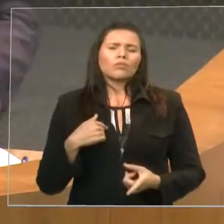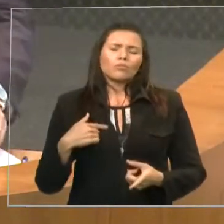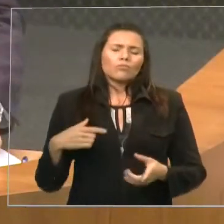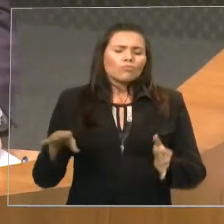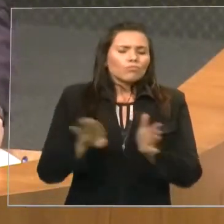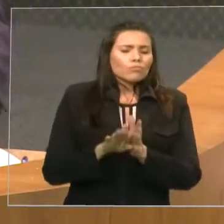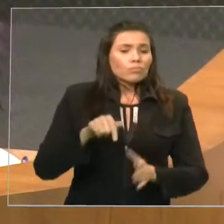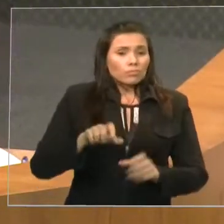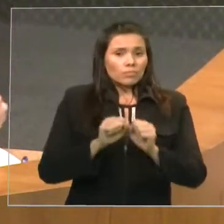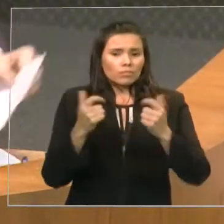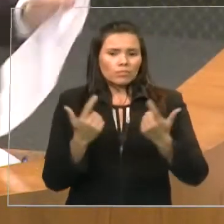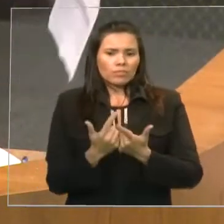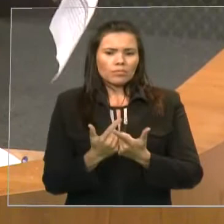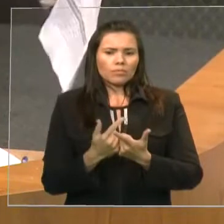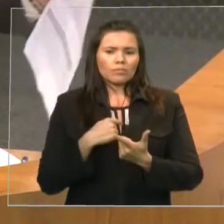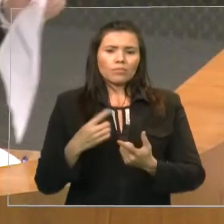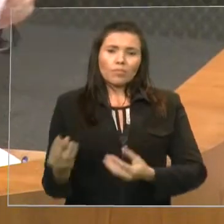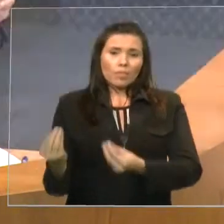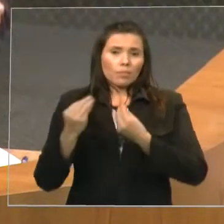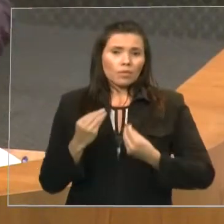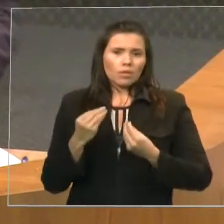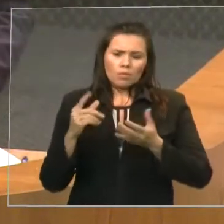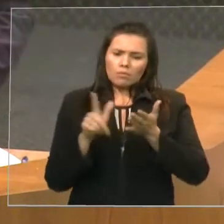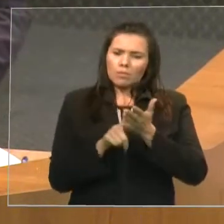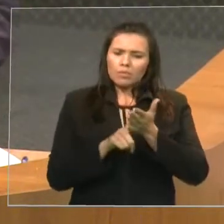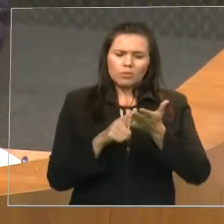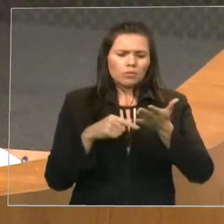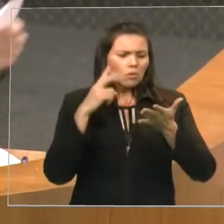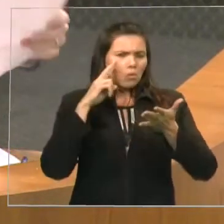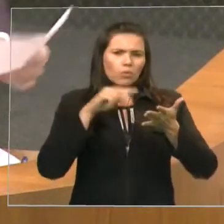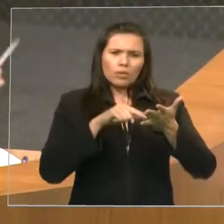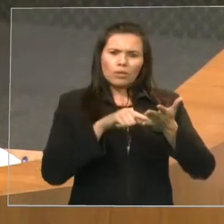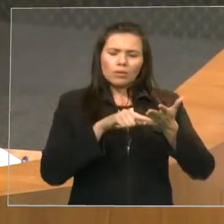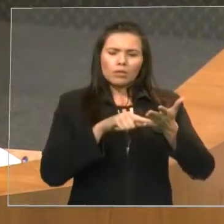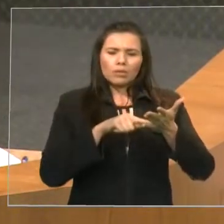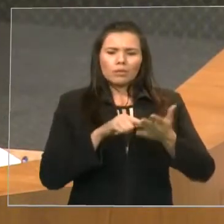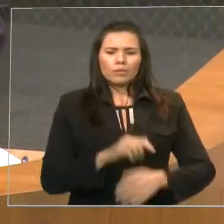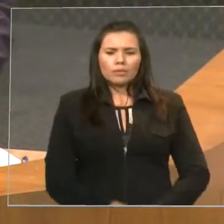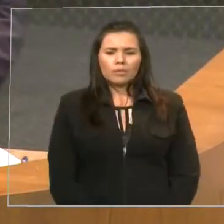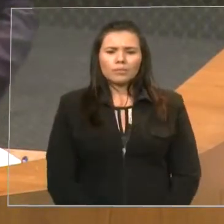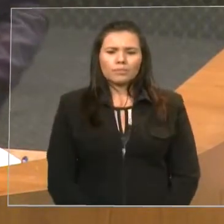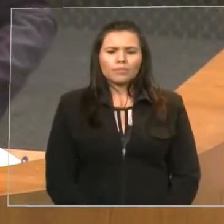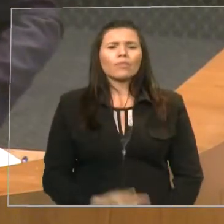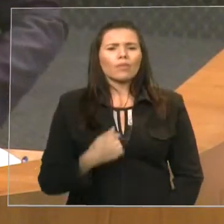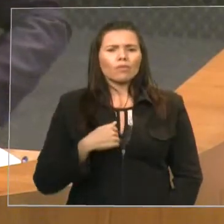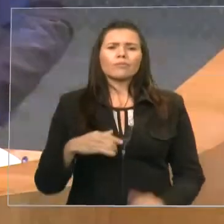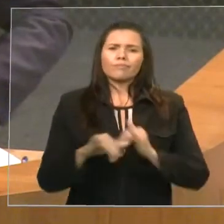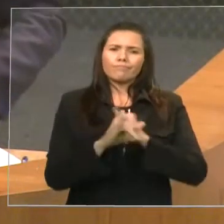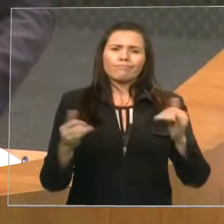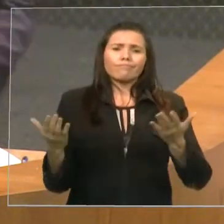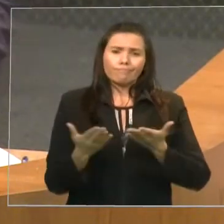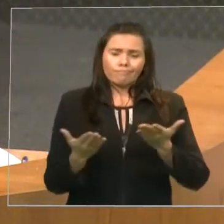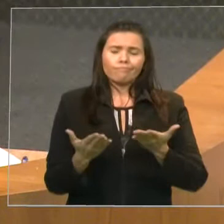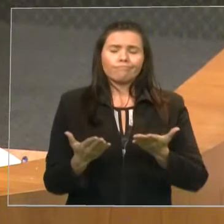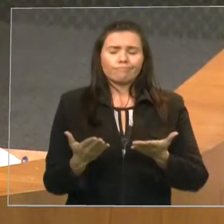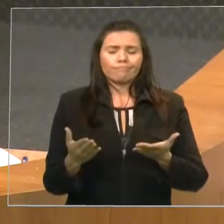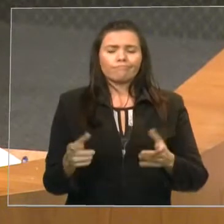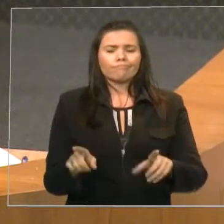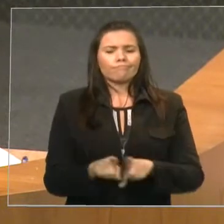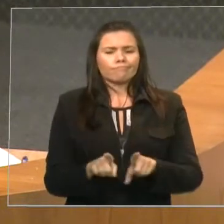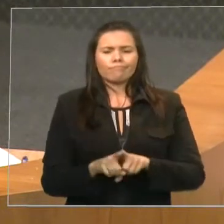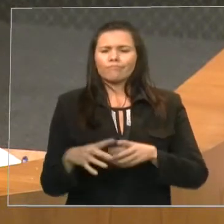Assembleia, recebi este panfleto da Aspema. Eu acredito, senhor presidente, já foi dito também hoje aqui nesta tribuna, que todas as